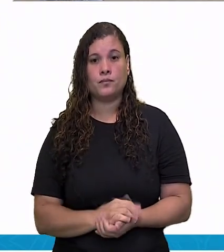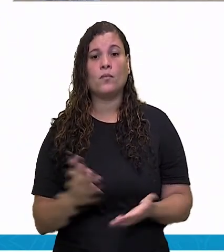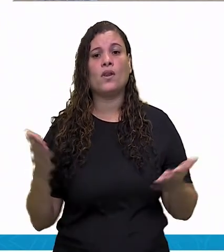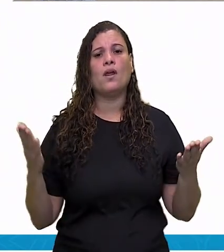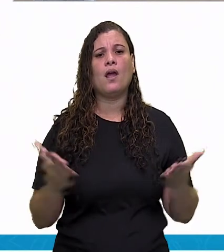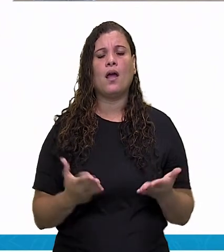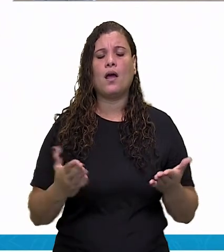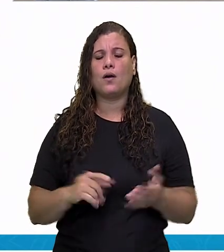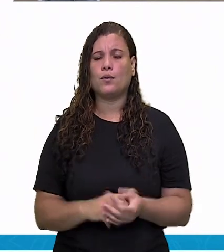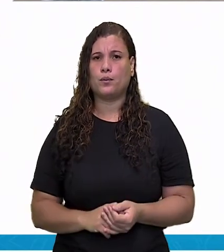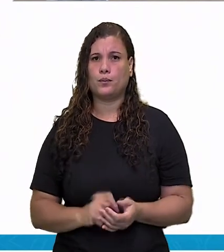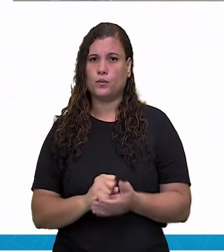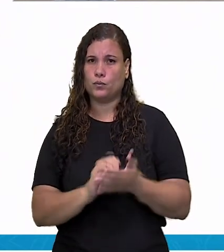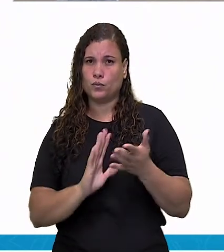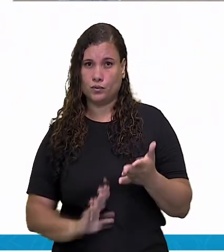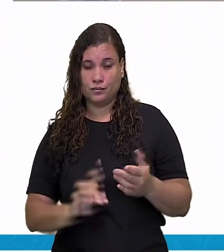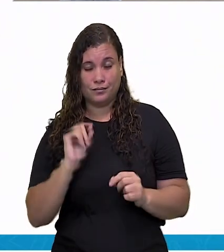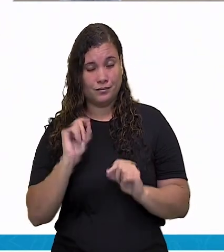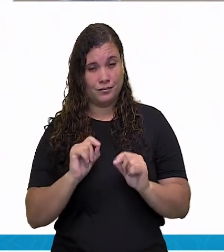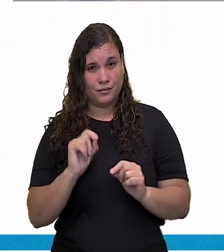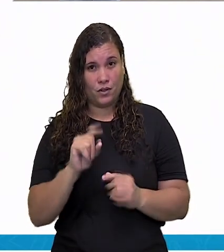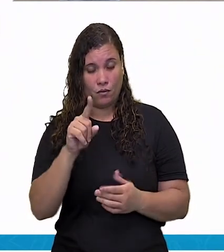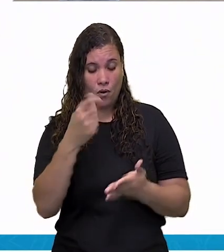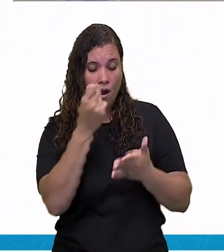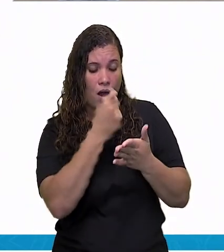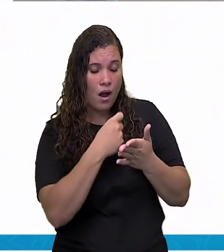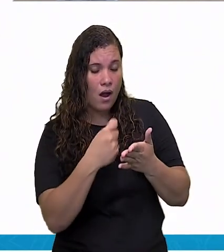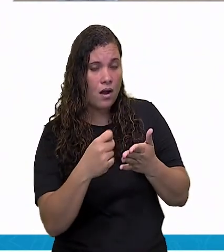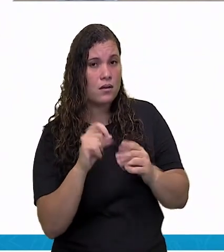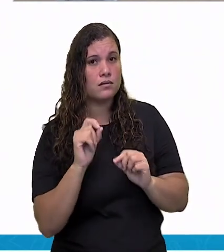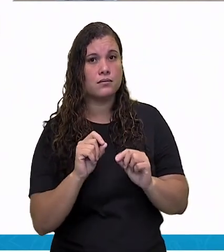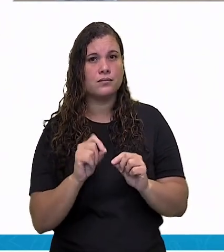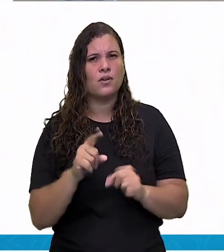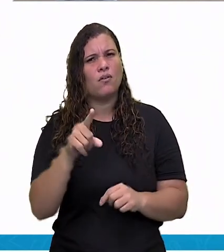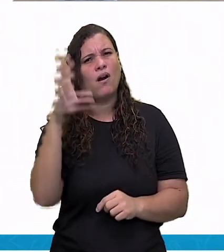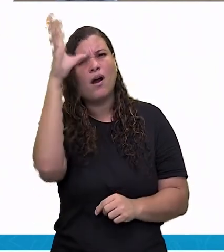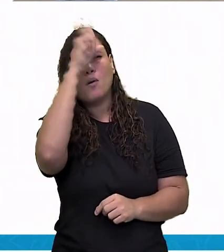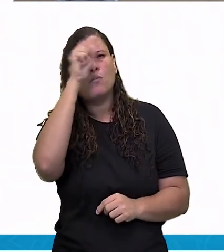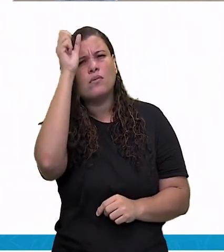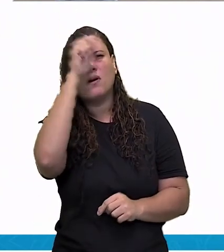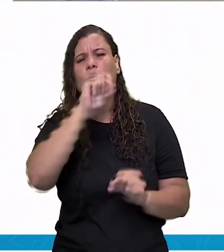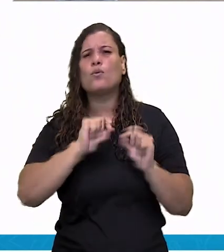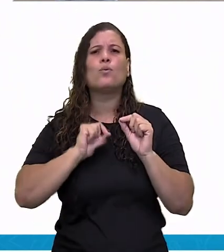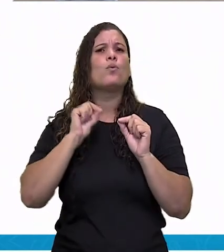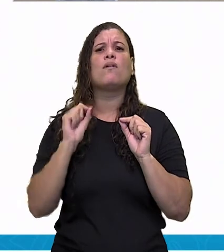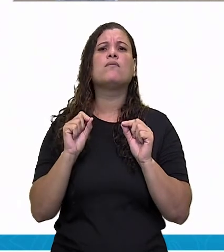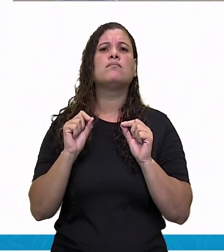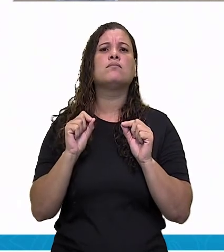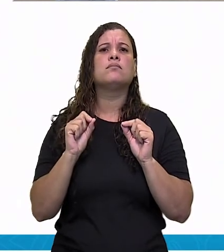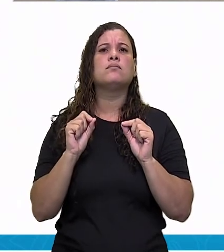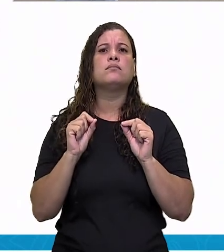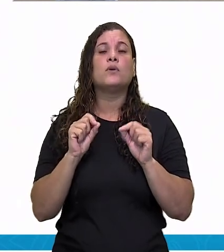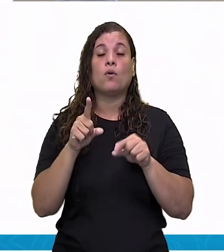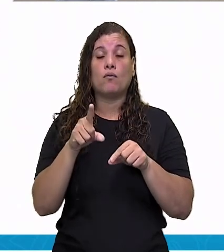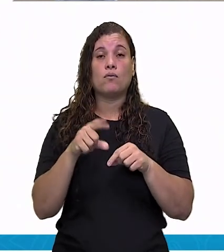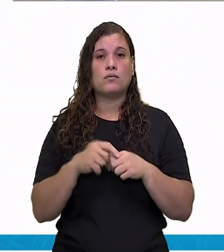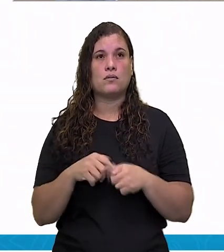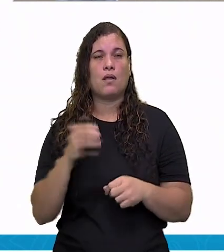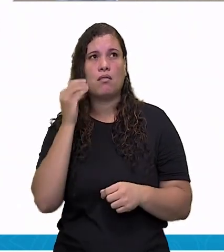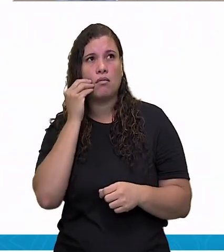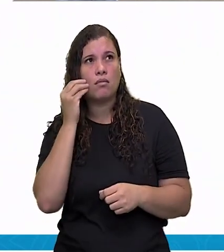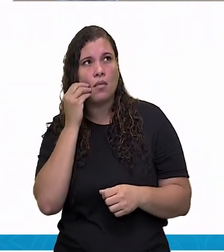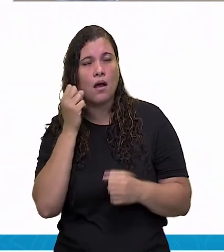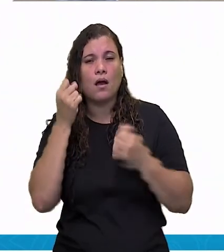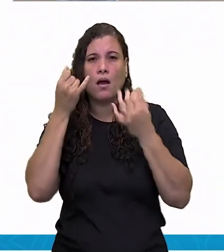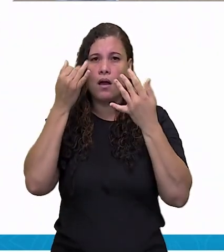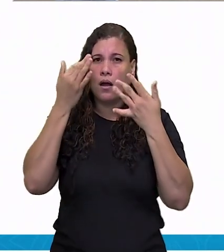Escreva em seu caderno o que você aprendeu sobre a aula de hoje. Eu queria que vocês falassem um